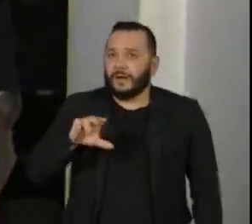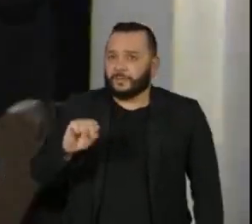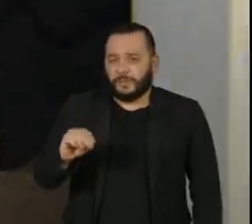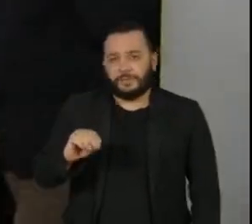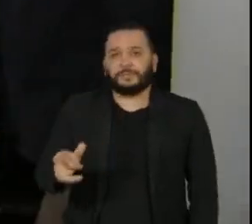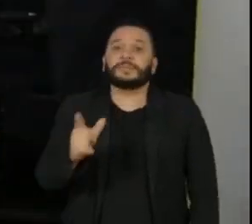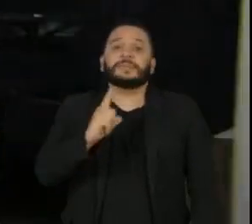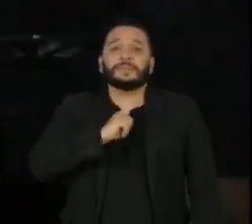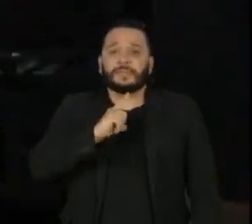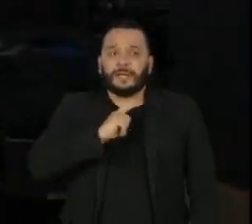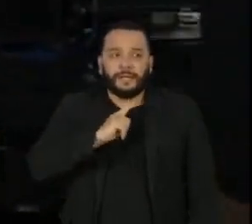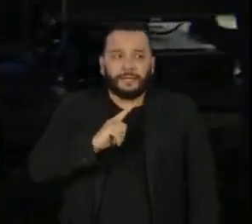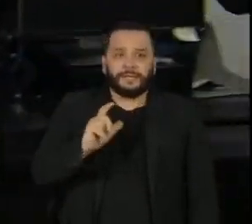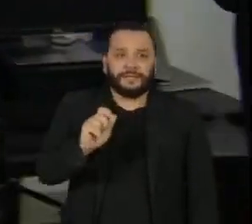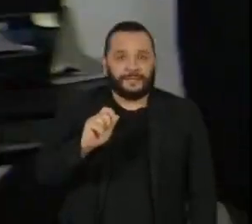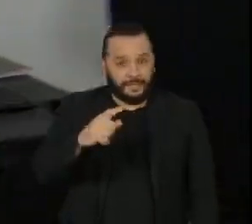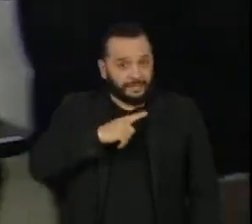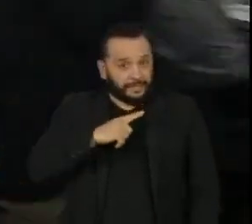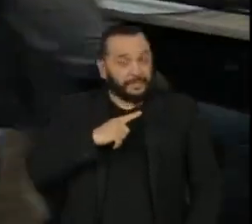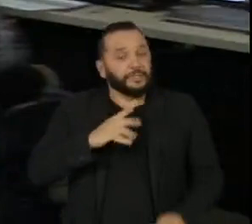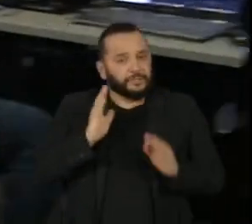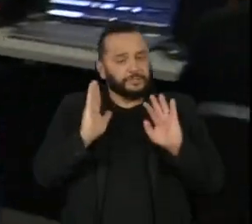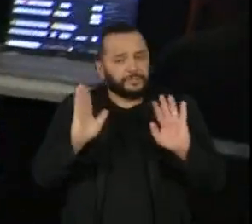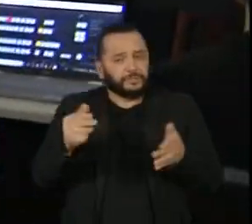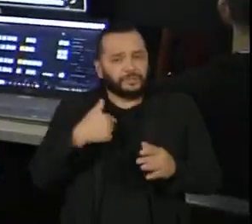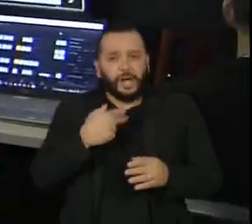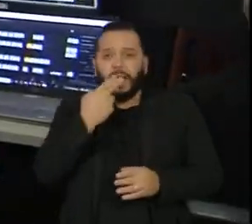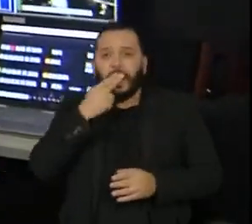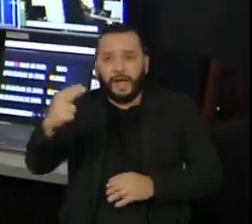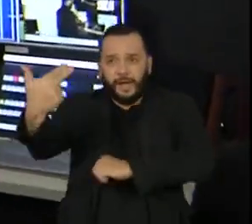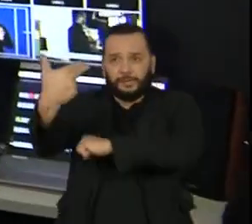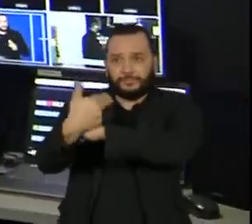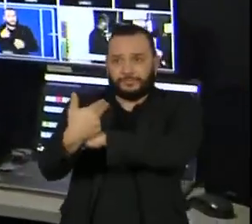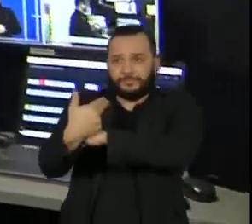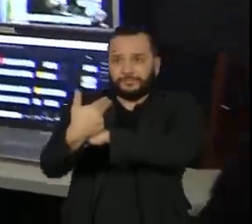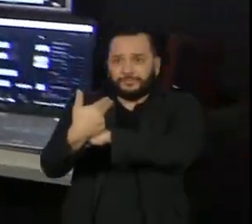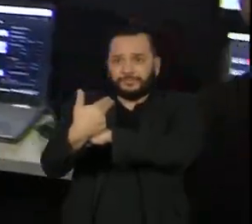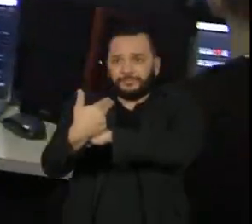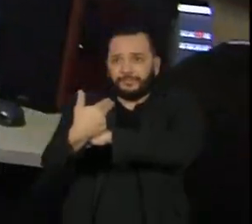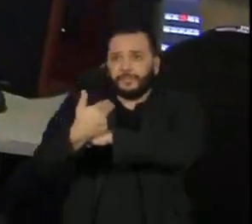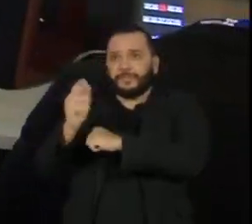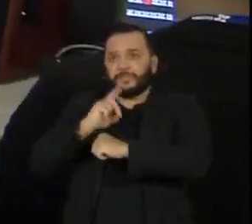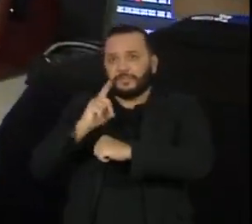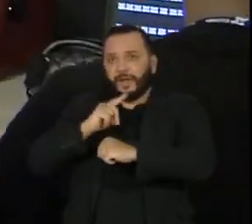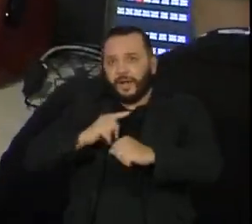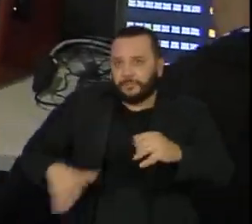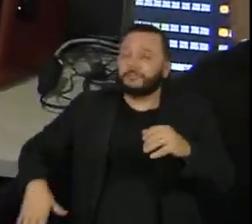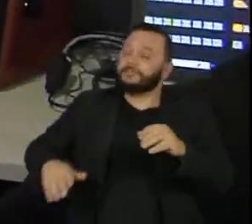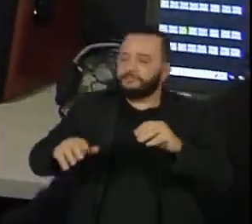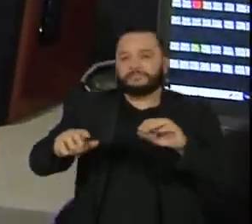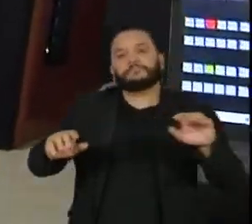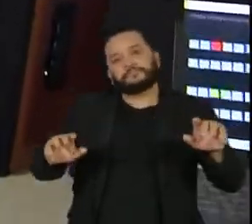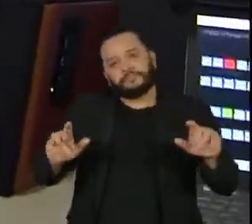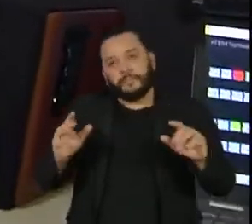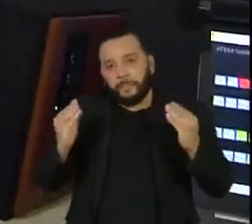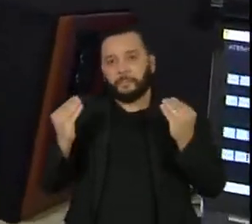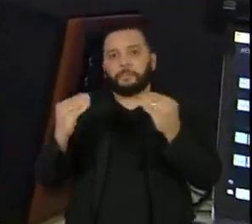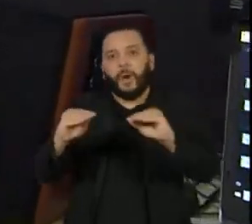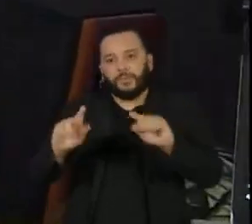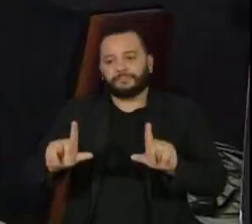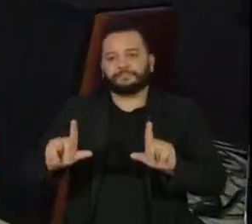recebem esse sinal do Hélio, que tá sendo captado lá no estúdio, e inserem na nossa programação